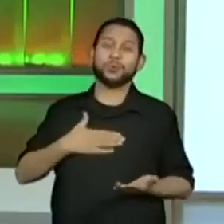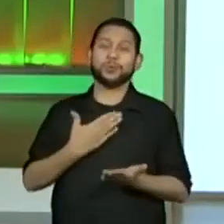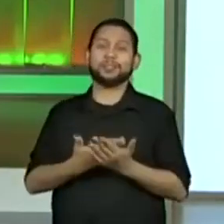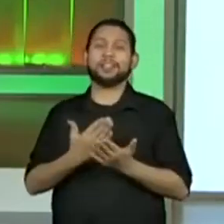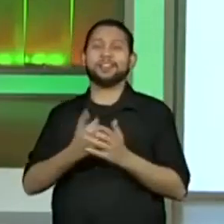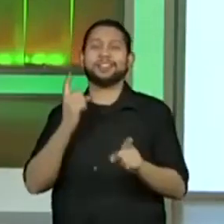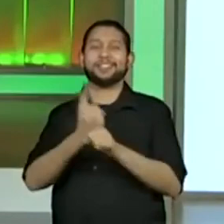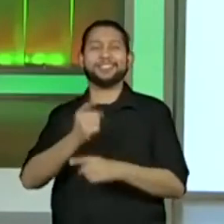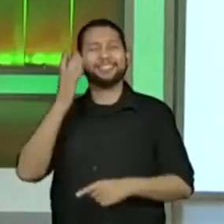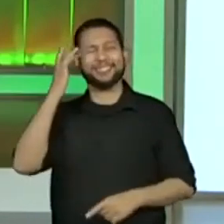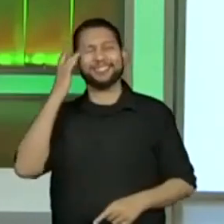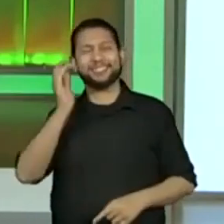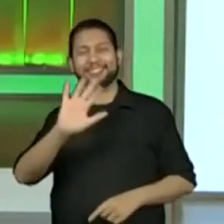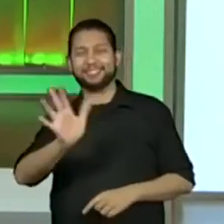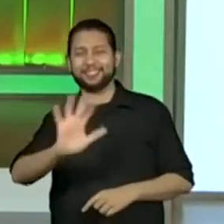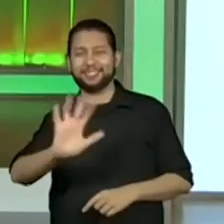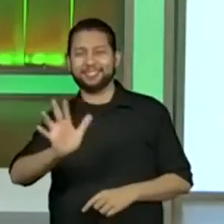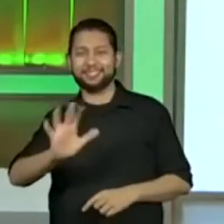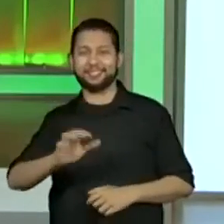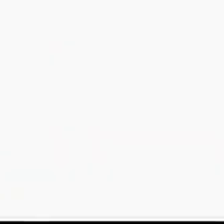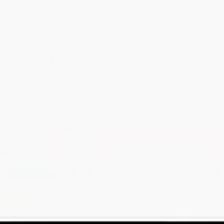Até amanhã. Tchau, tchau.